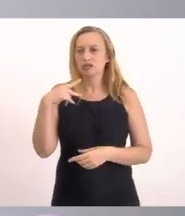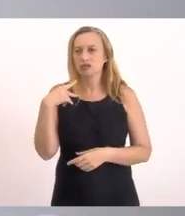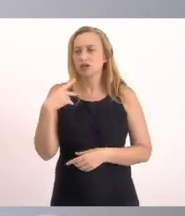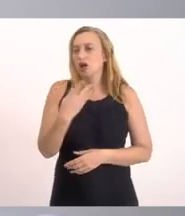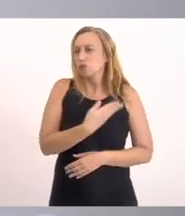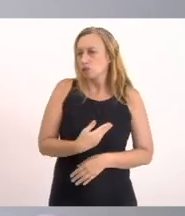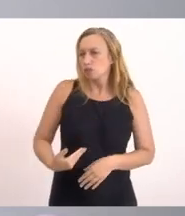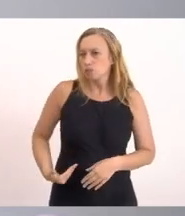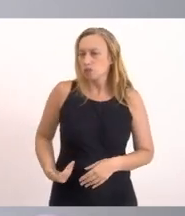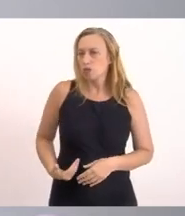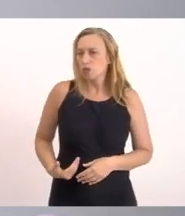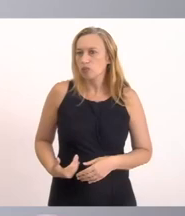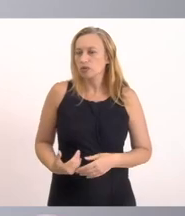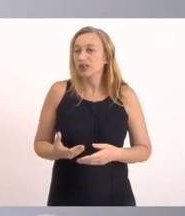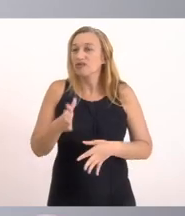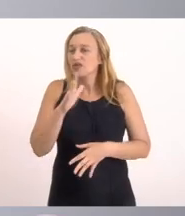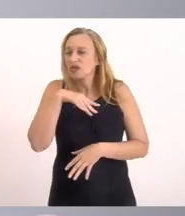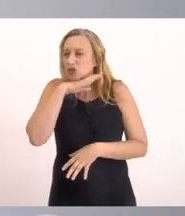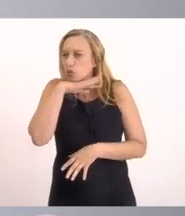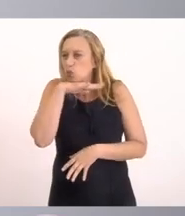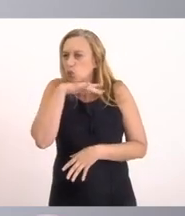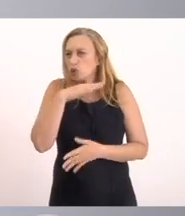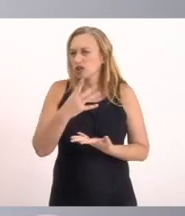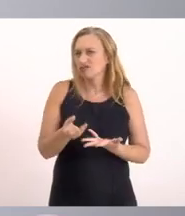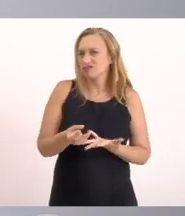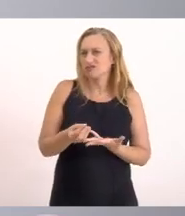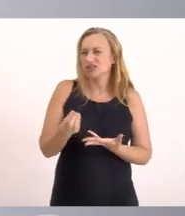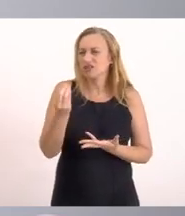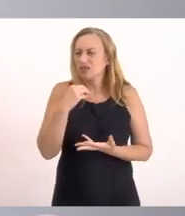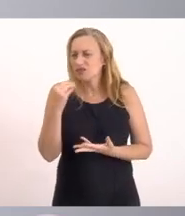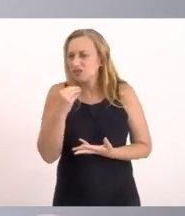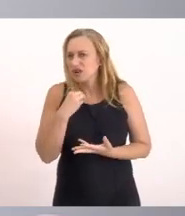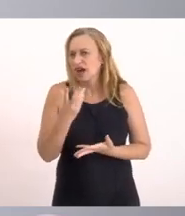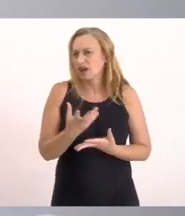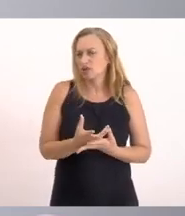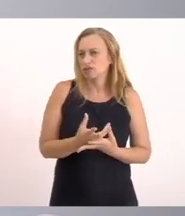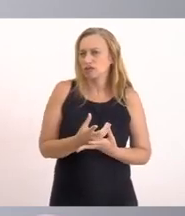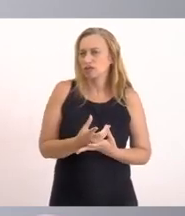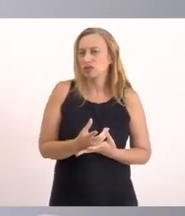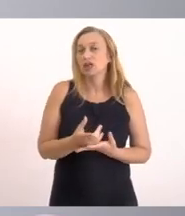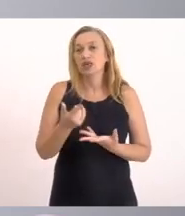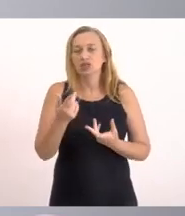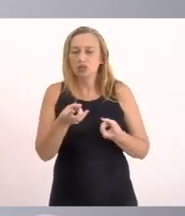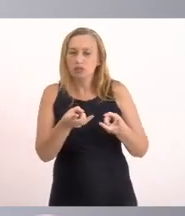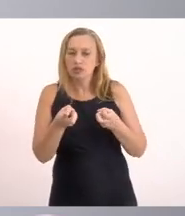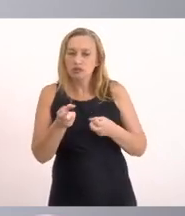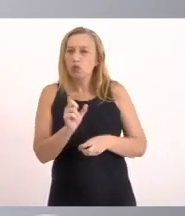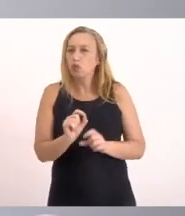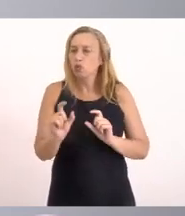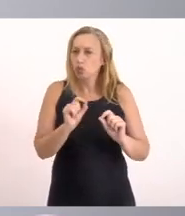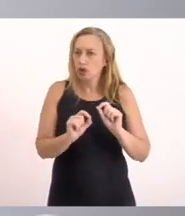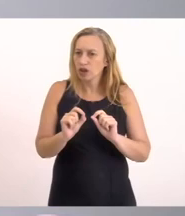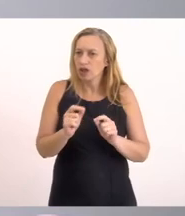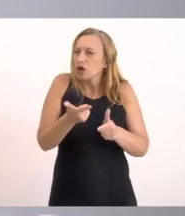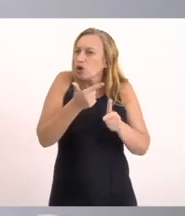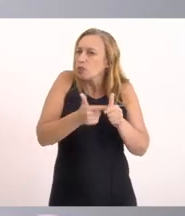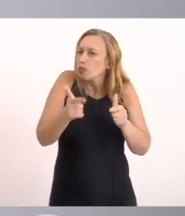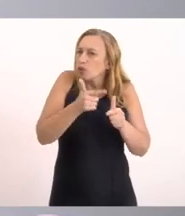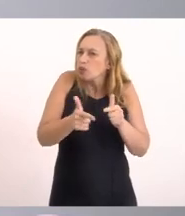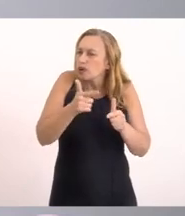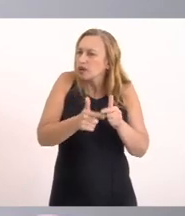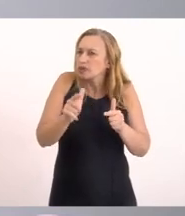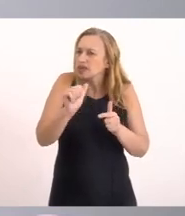Nós nos mobilizamos E identificamos Que além do assoreamento Causado pelo problema Desta